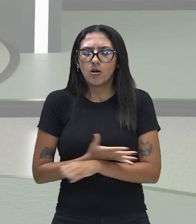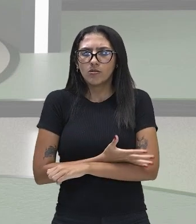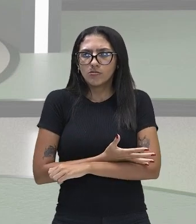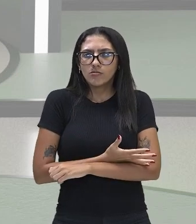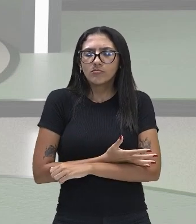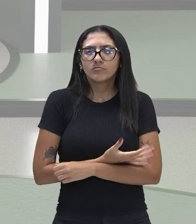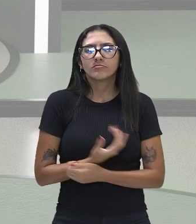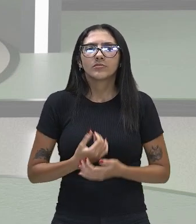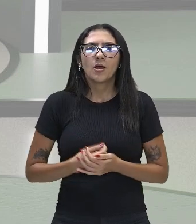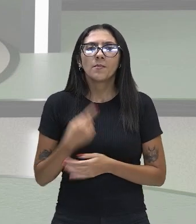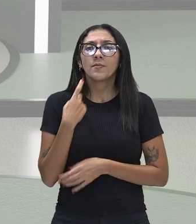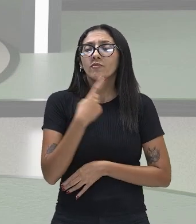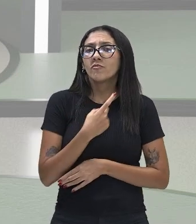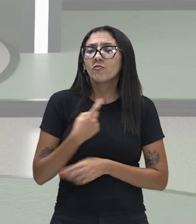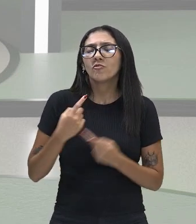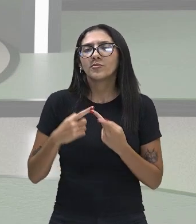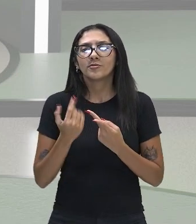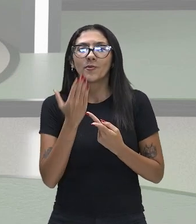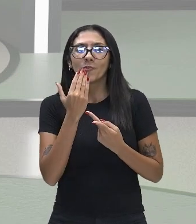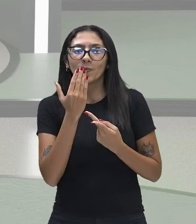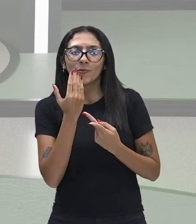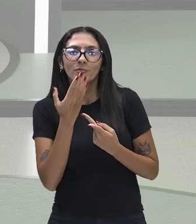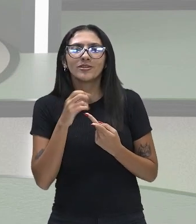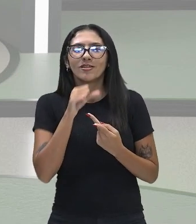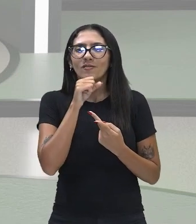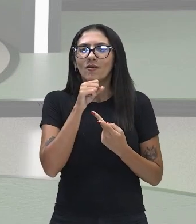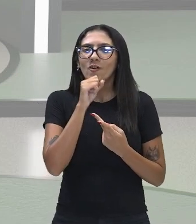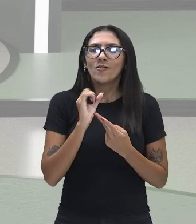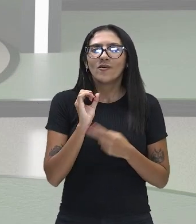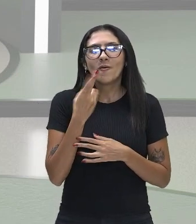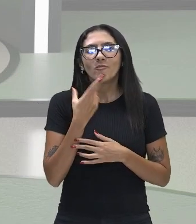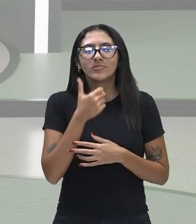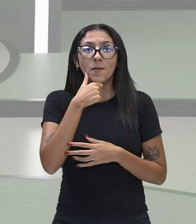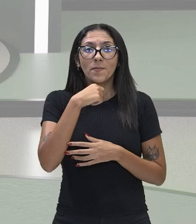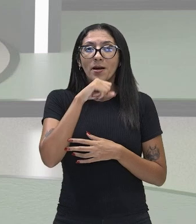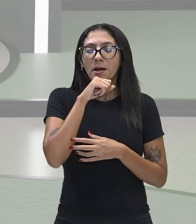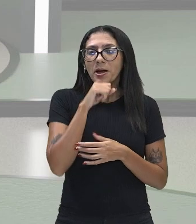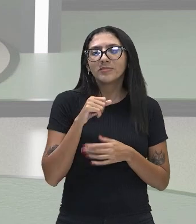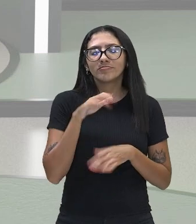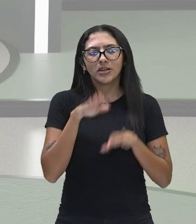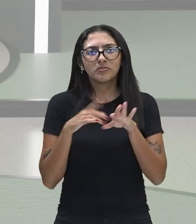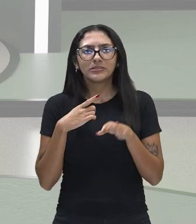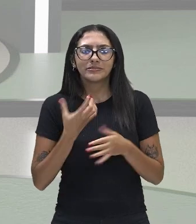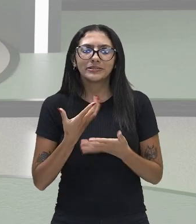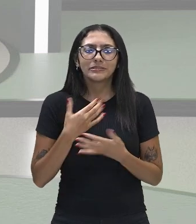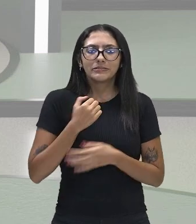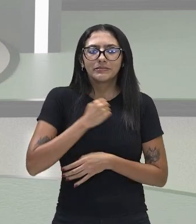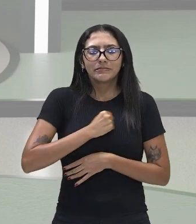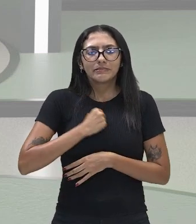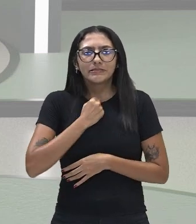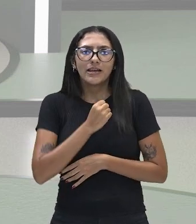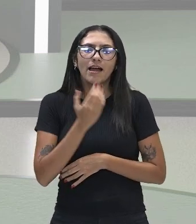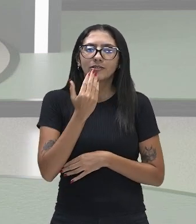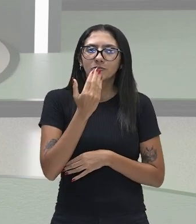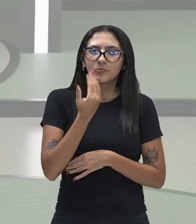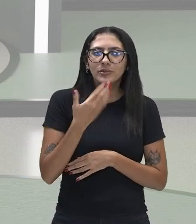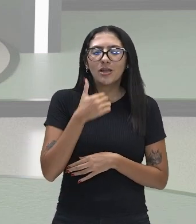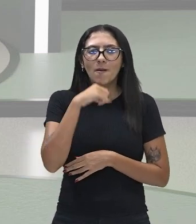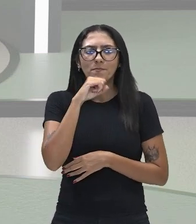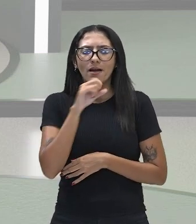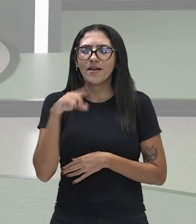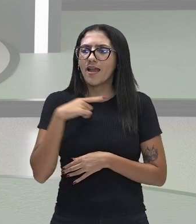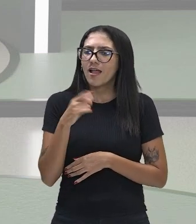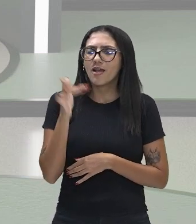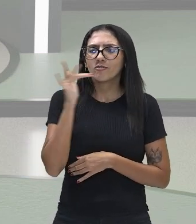Perfume, comida da avó, a comida da nossa mãe, quando a gente sai de casa a gente costuma sentir muita saudade, a comida da minha mãe é a mais